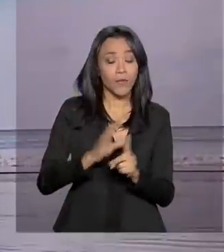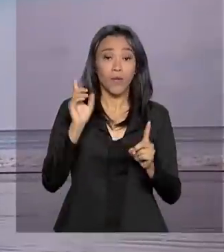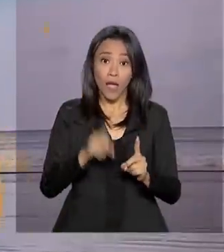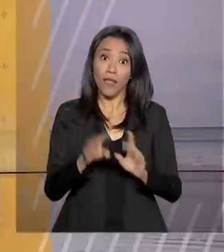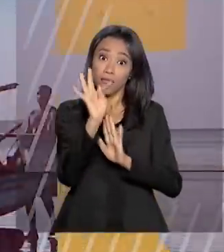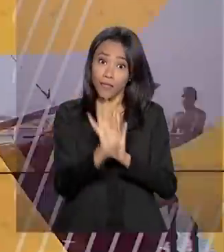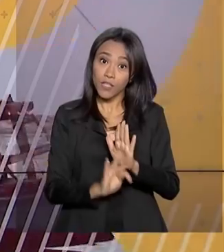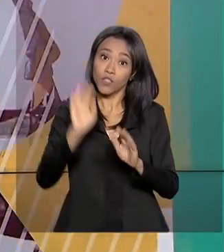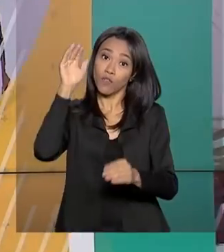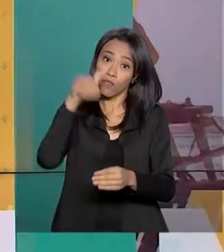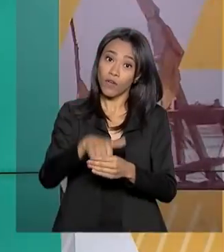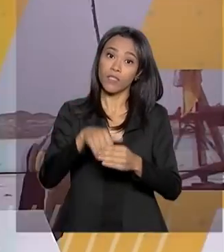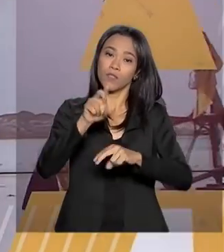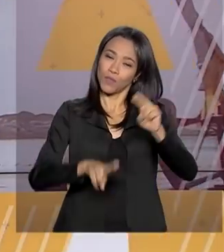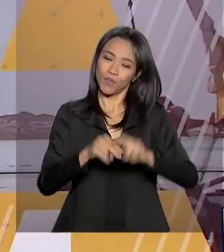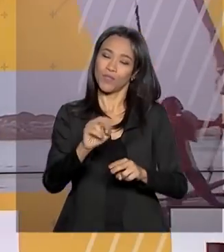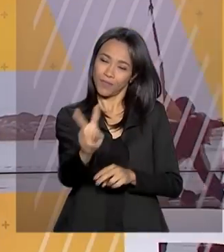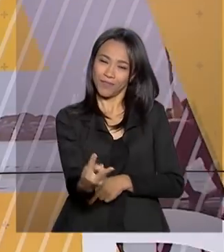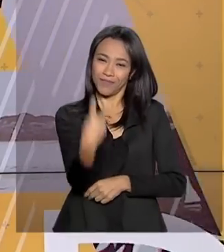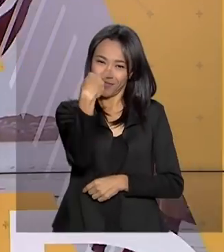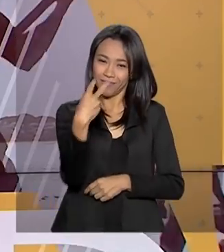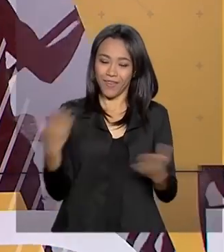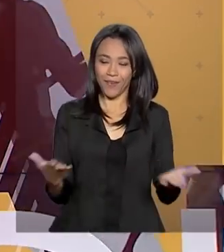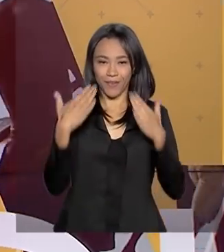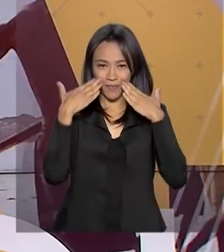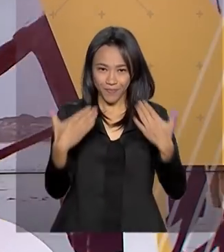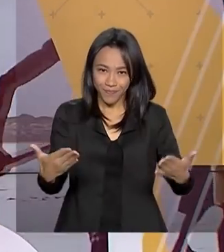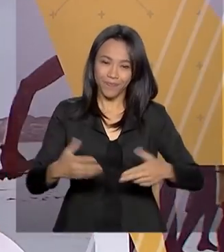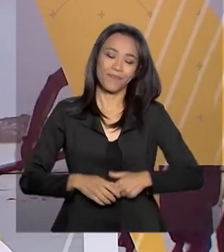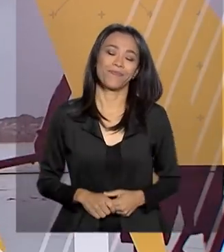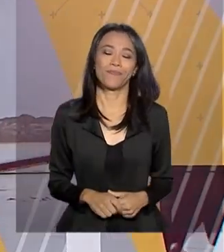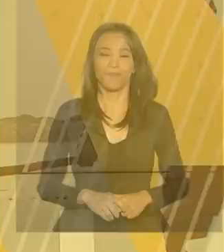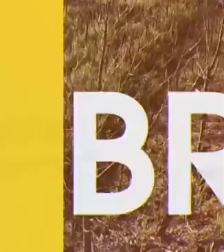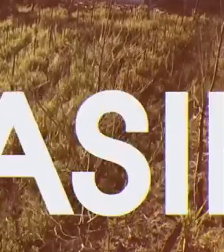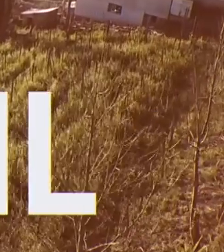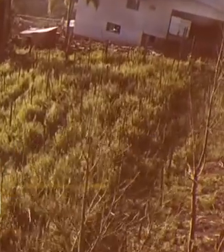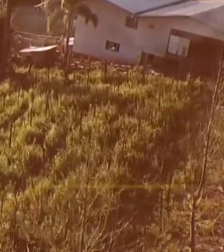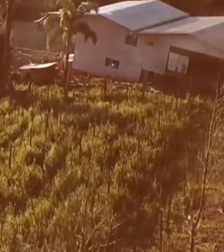texto em junho. Fique com a gente, o Brasil em Dia já está no ar.